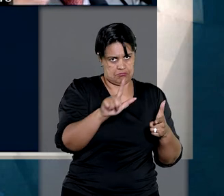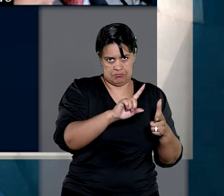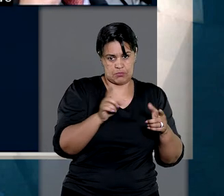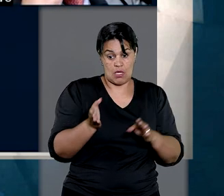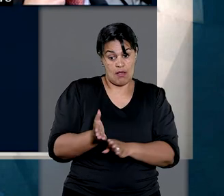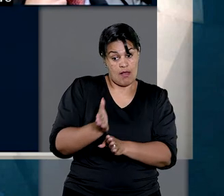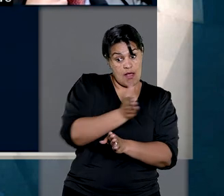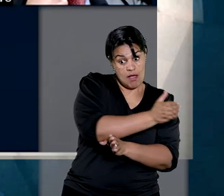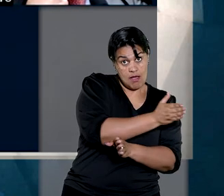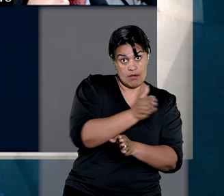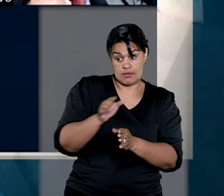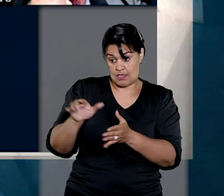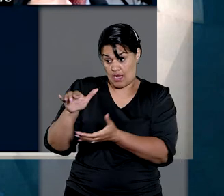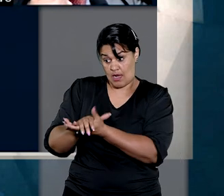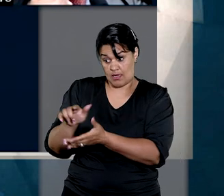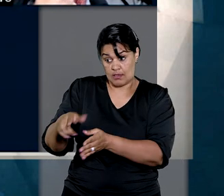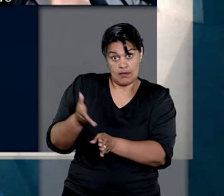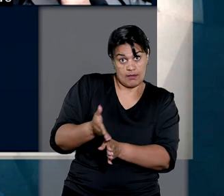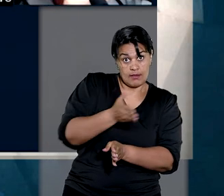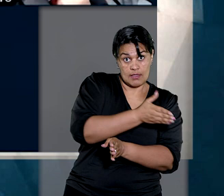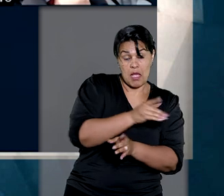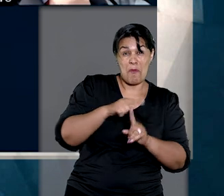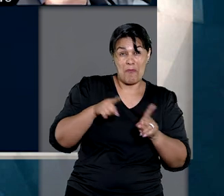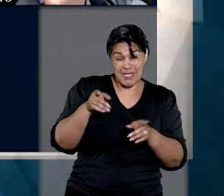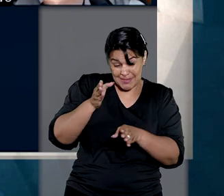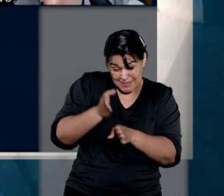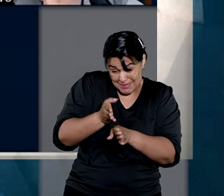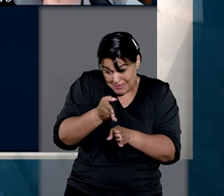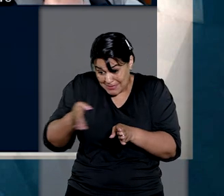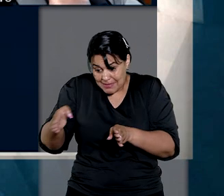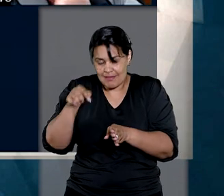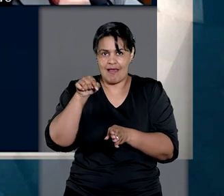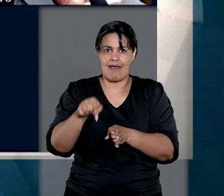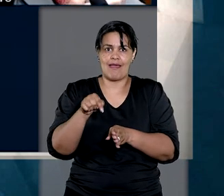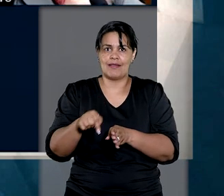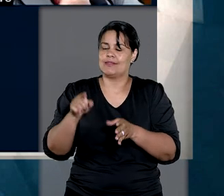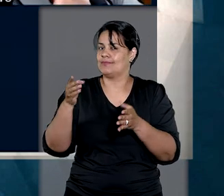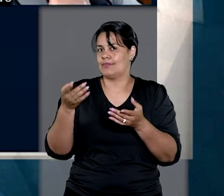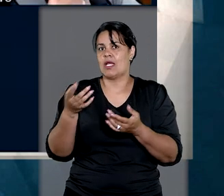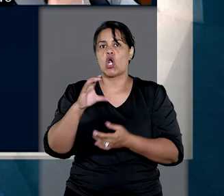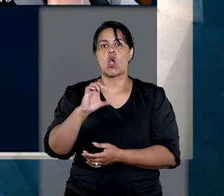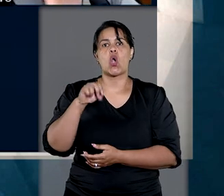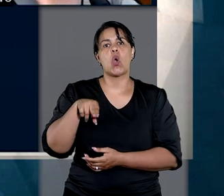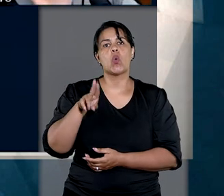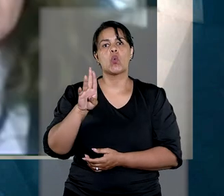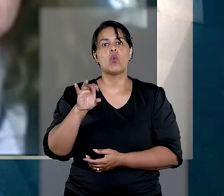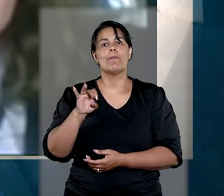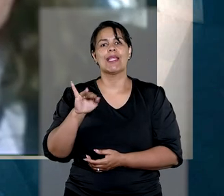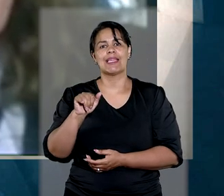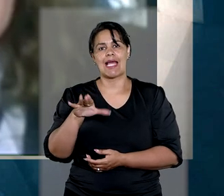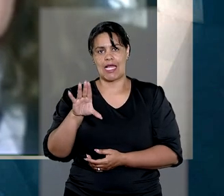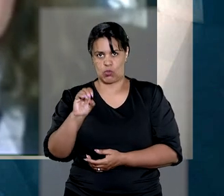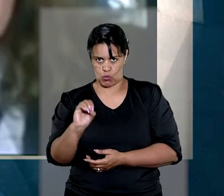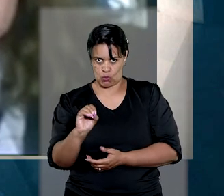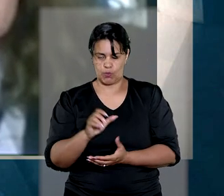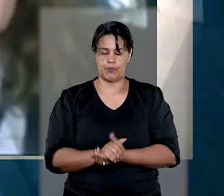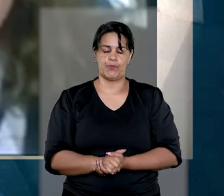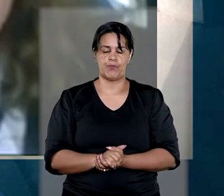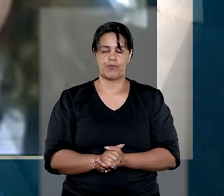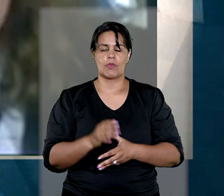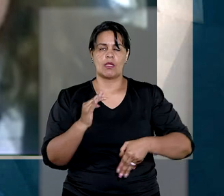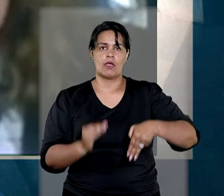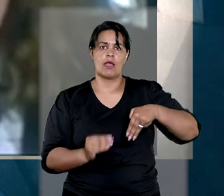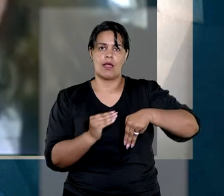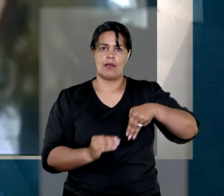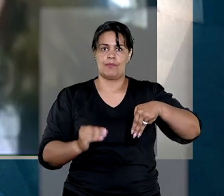ao casamento. Mas a partir daquele momento, tal união se transforma em concubinato. A relatora ministra Nancy